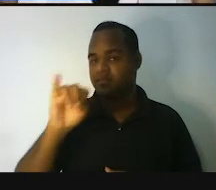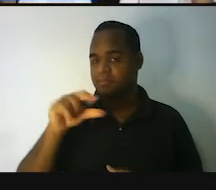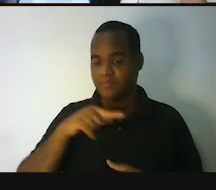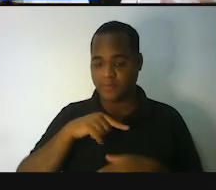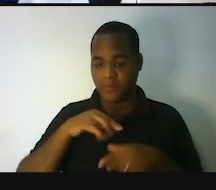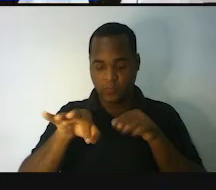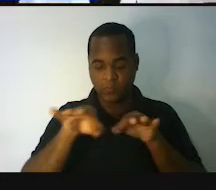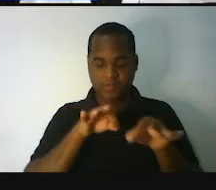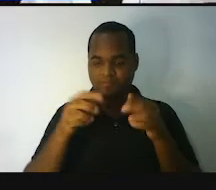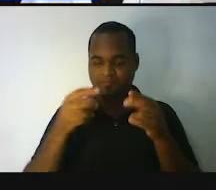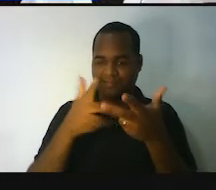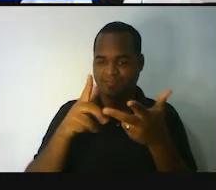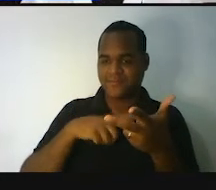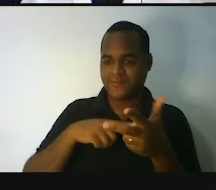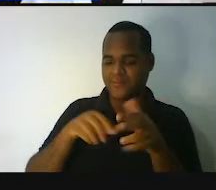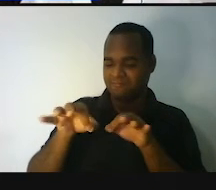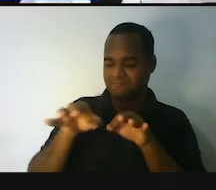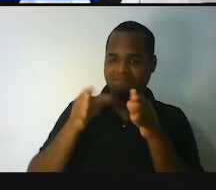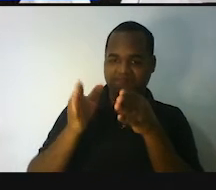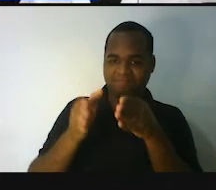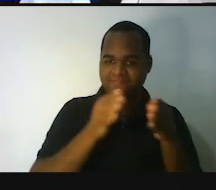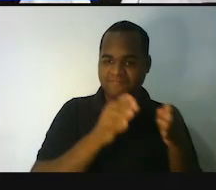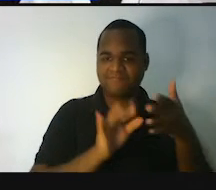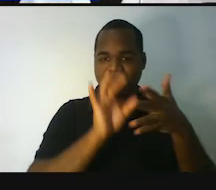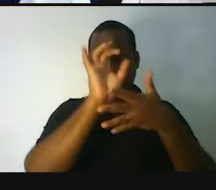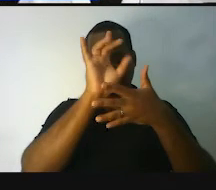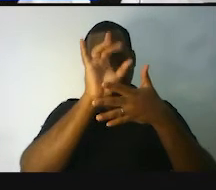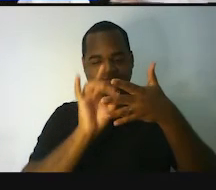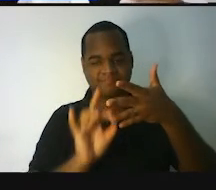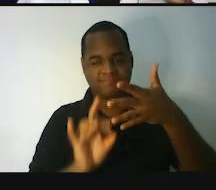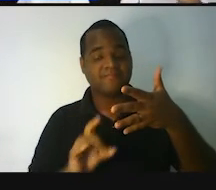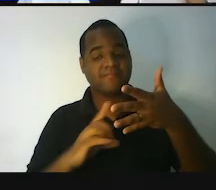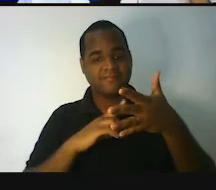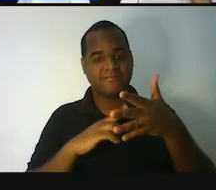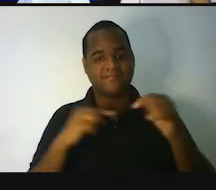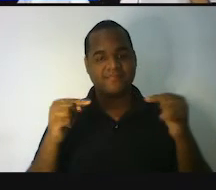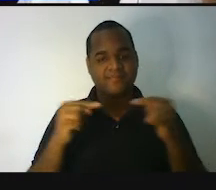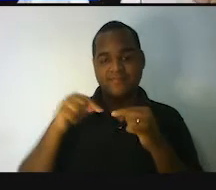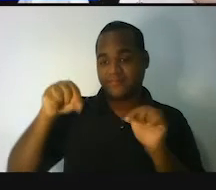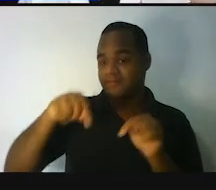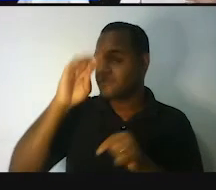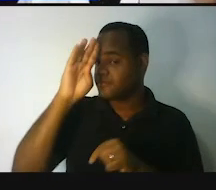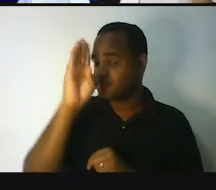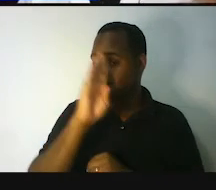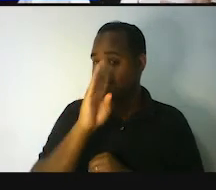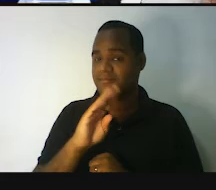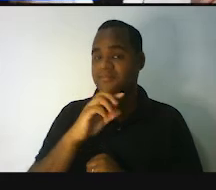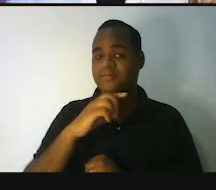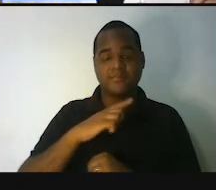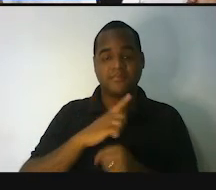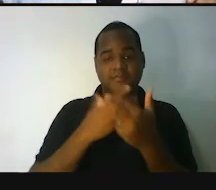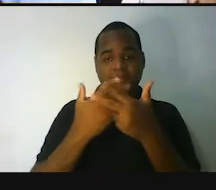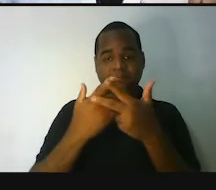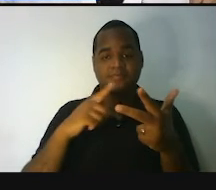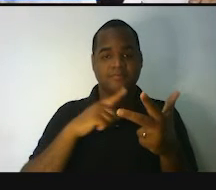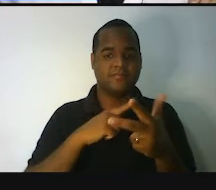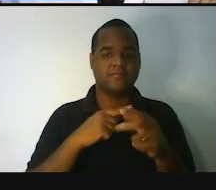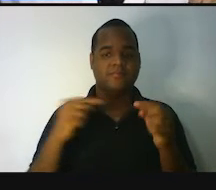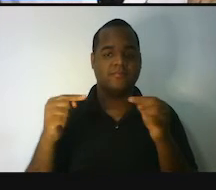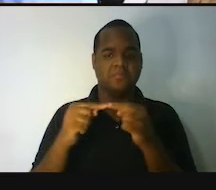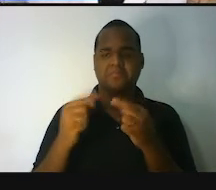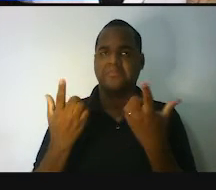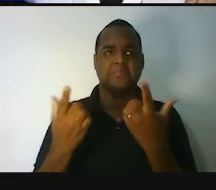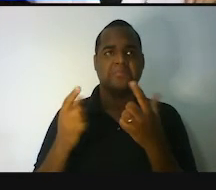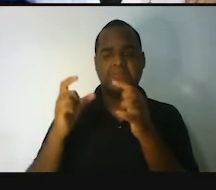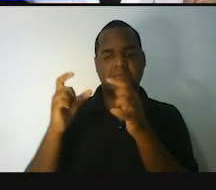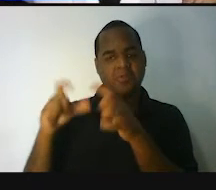organizou essa coisa de medidas. Ela fez com que uma coisa medida no Brasil tivesse a mesma medida,